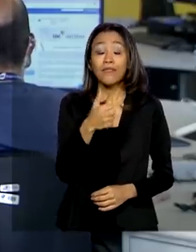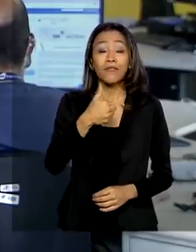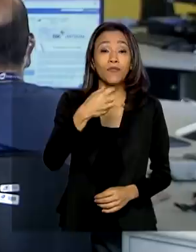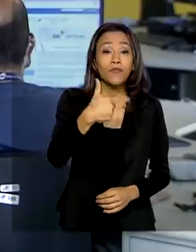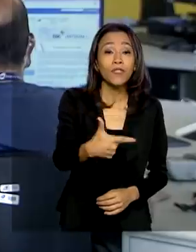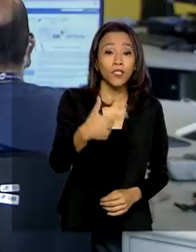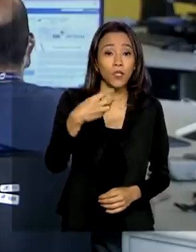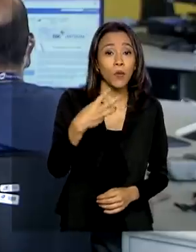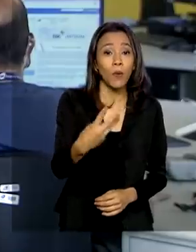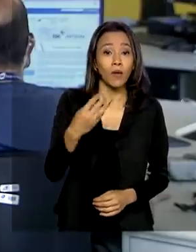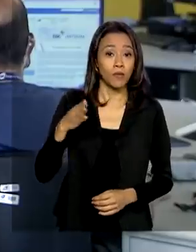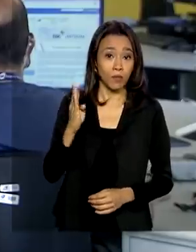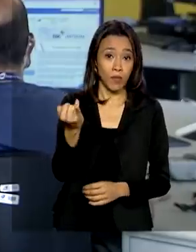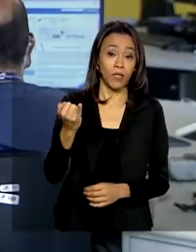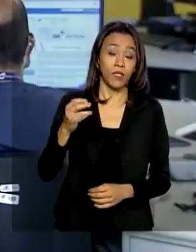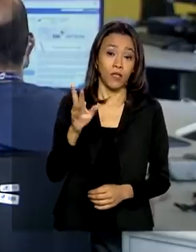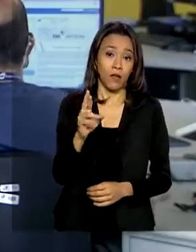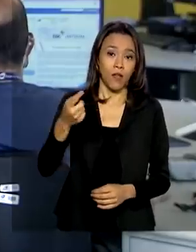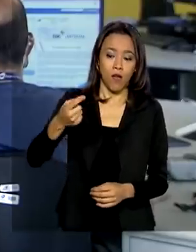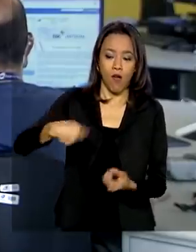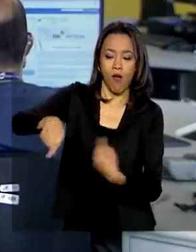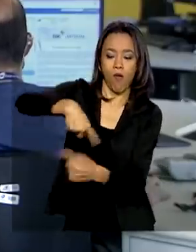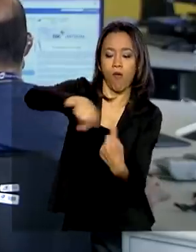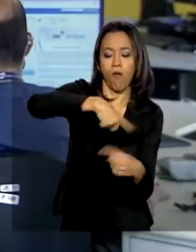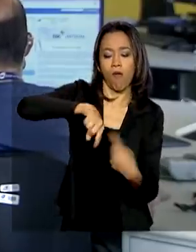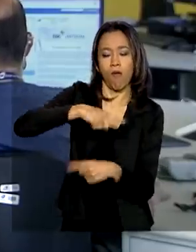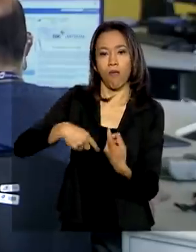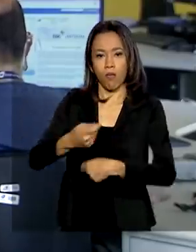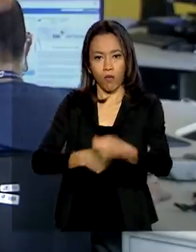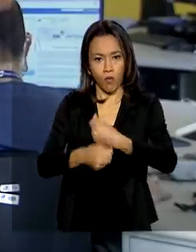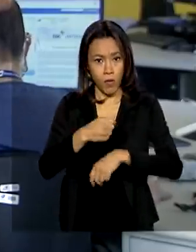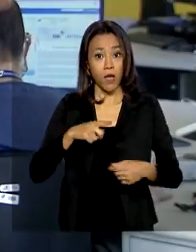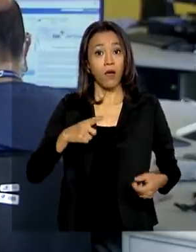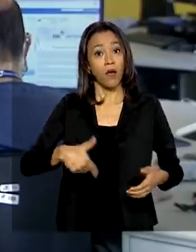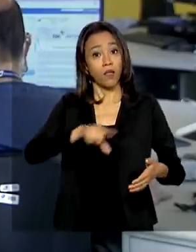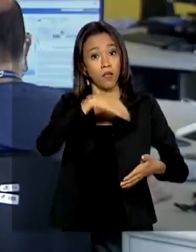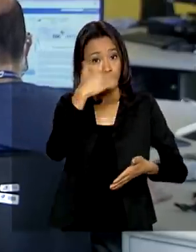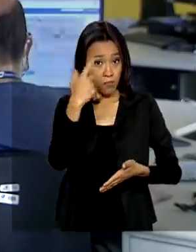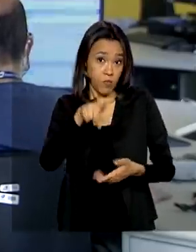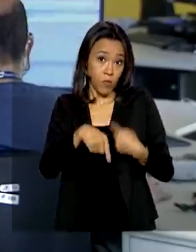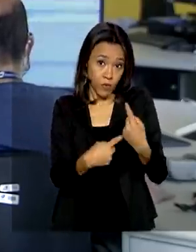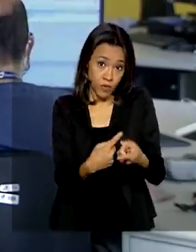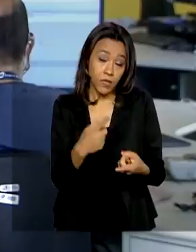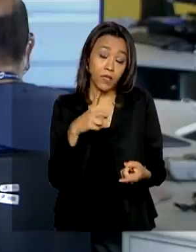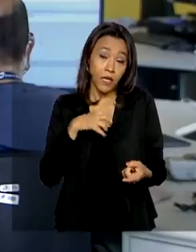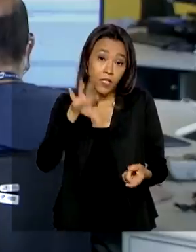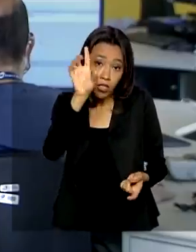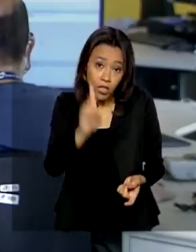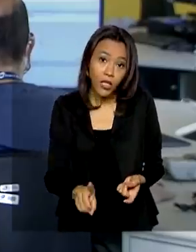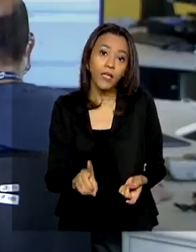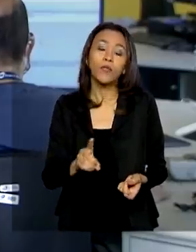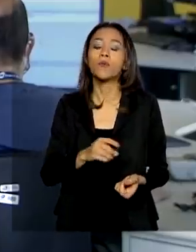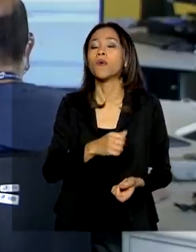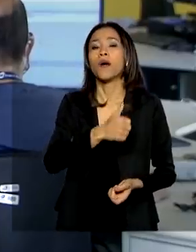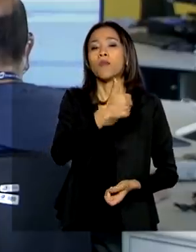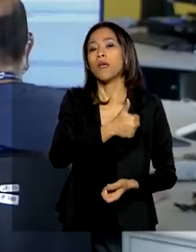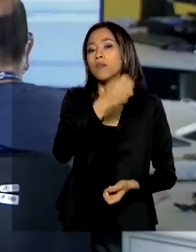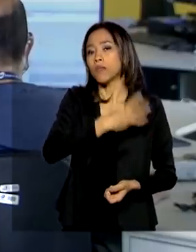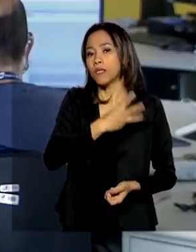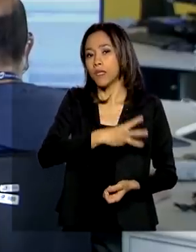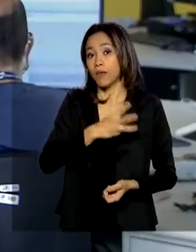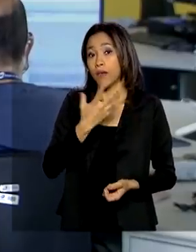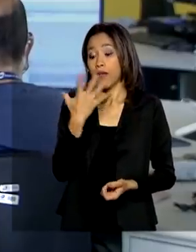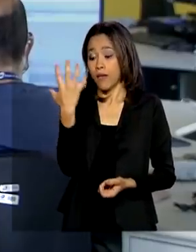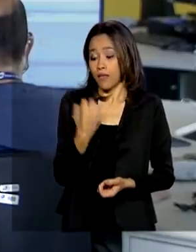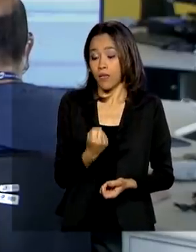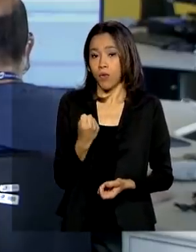de reais na economia. Na primeira parcela, é feito desconto do imposto de renda proporcional. Tem direito ao 13º quem recebeu durante